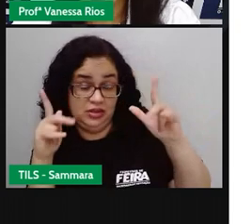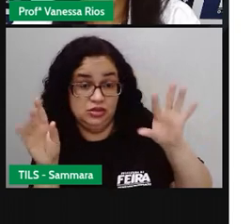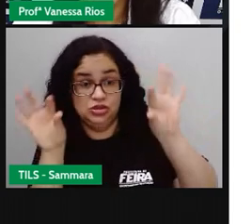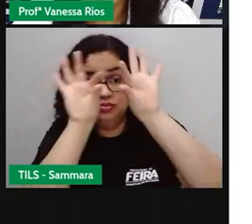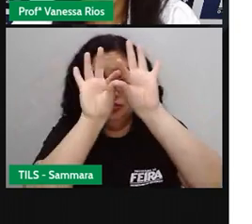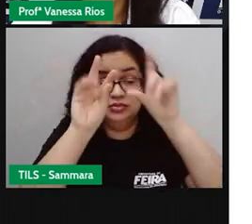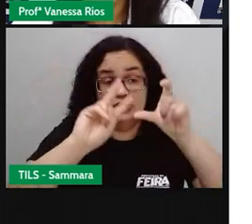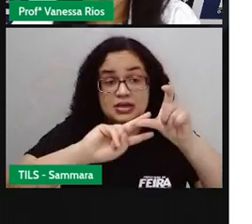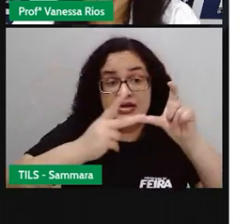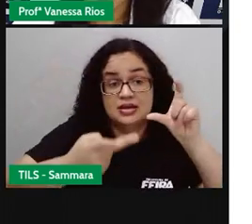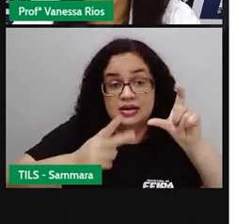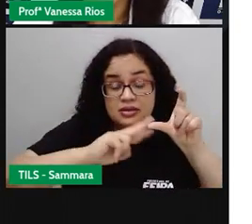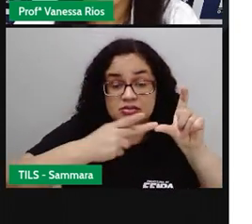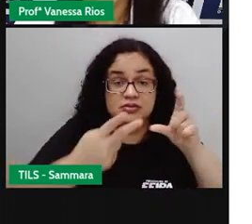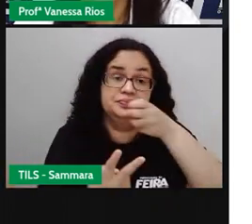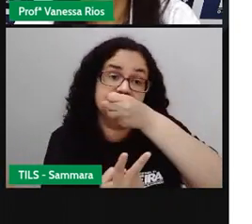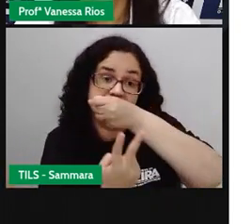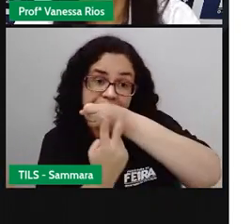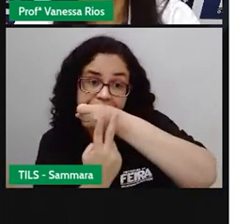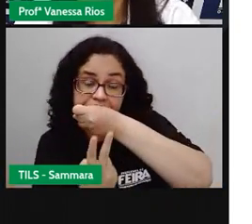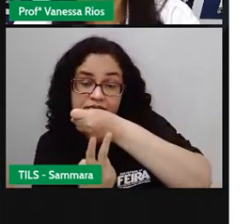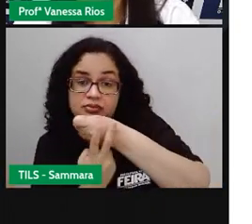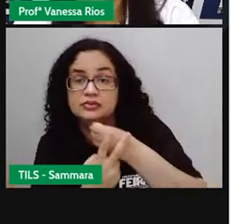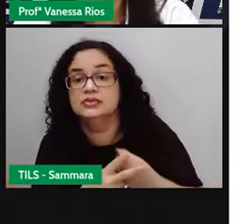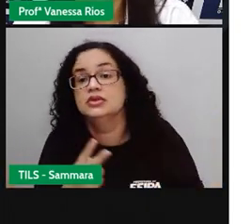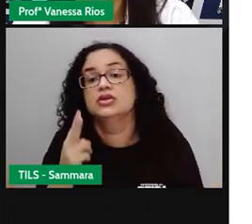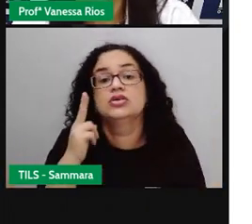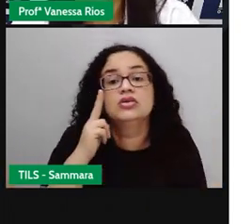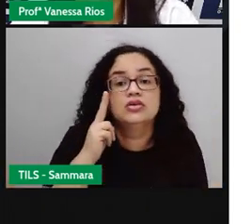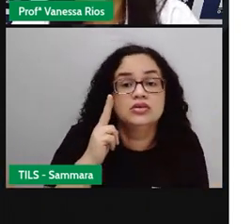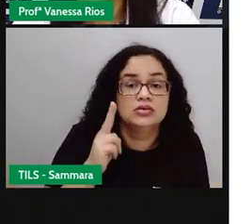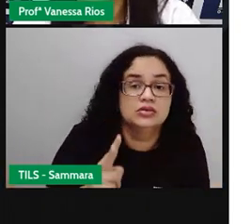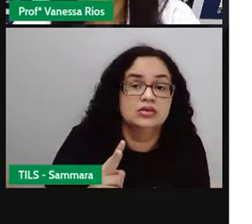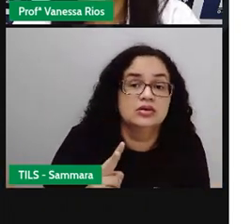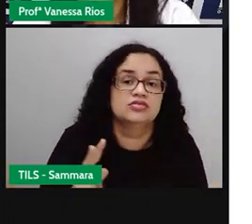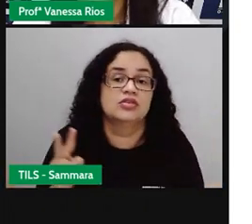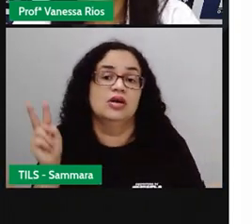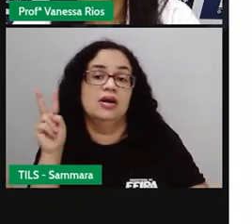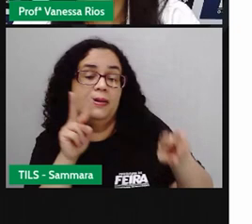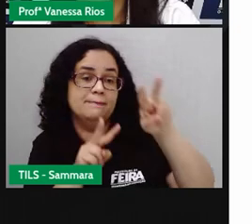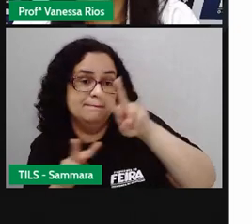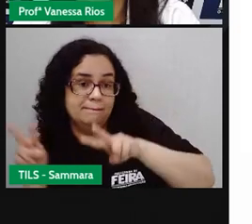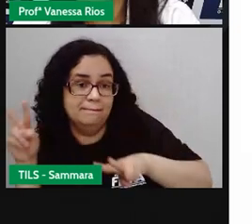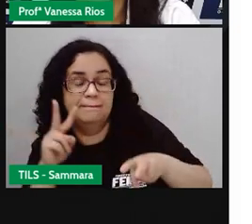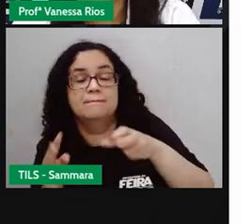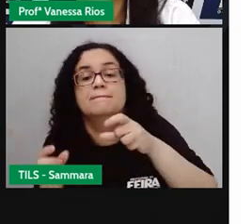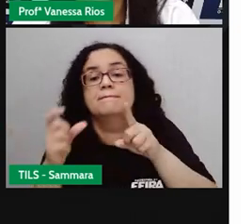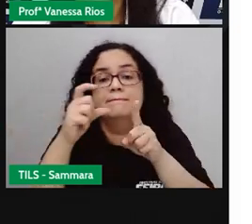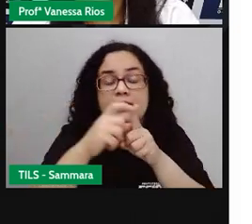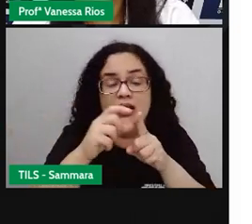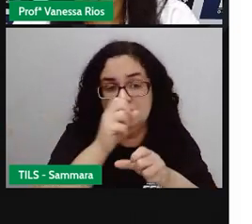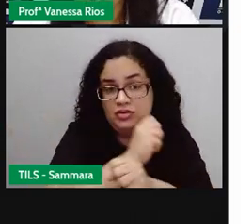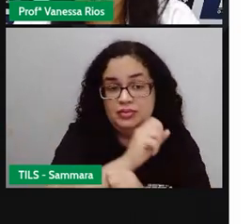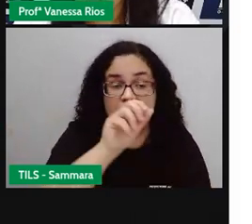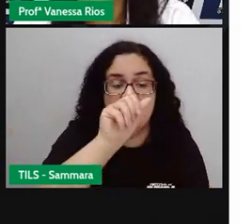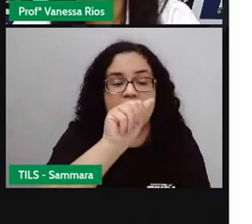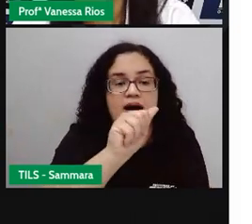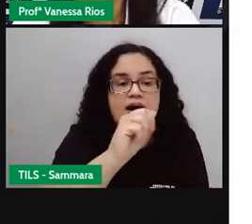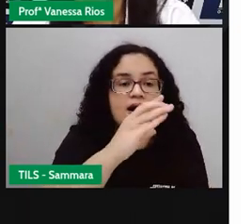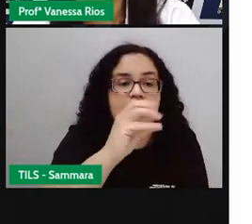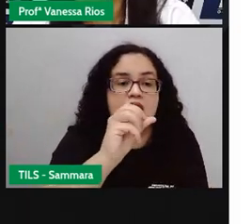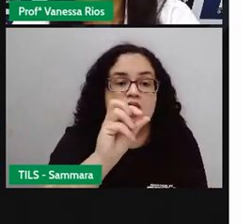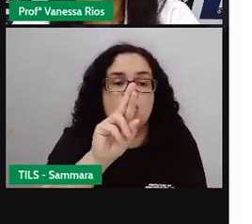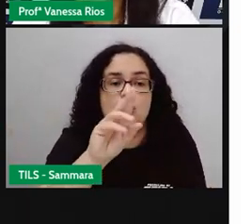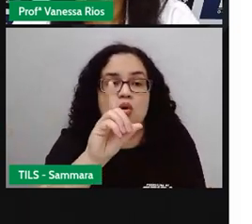classificadas como verbo para a gente identificar. Então, observem aí as palavras acordou,